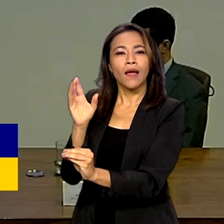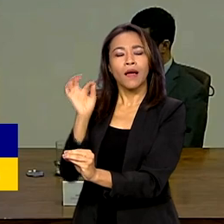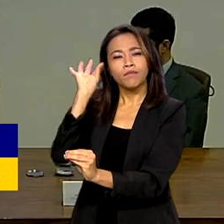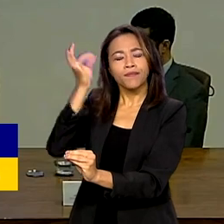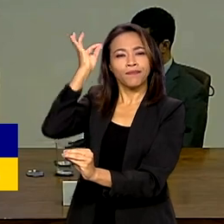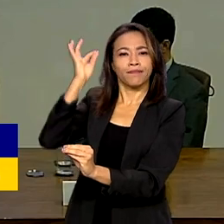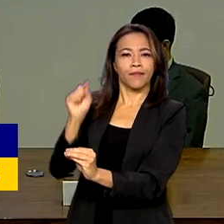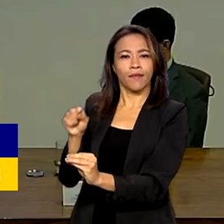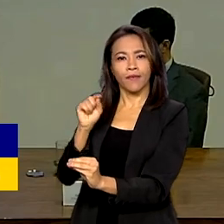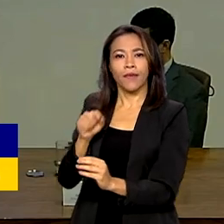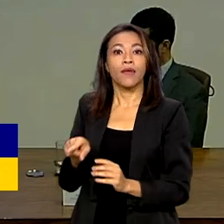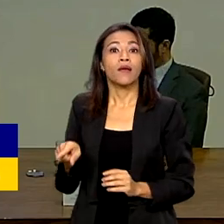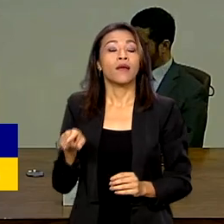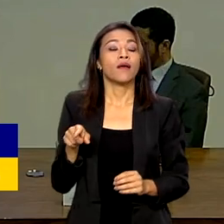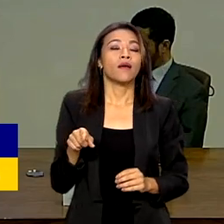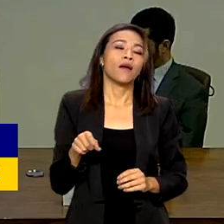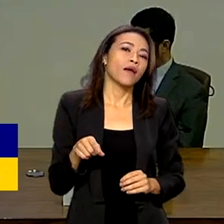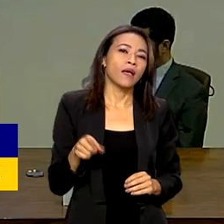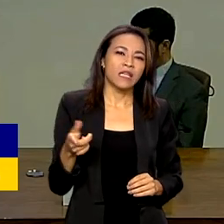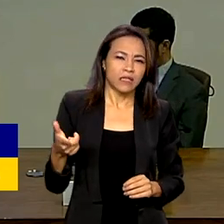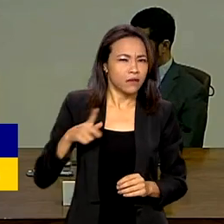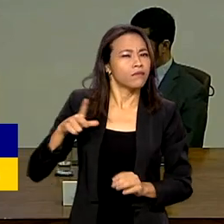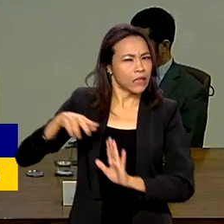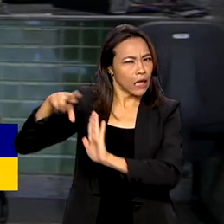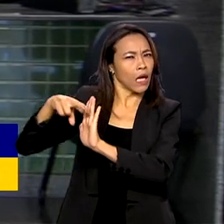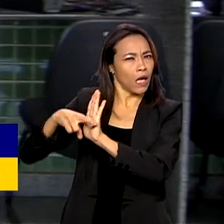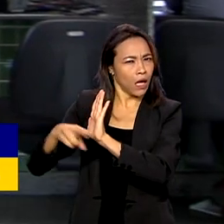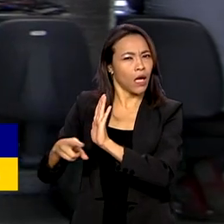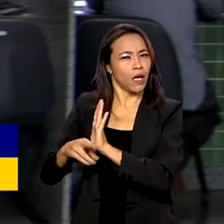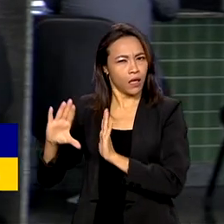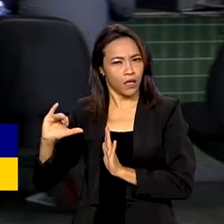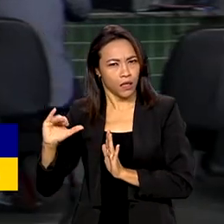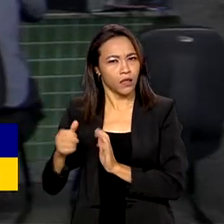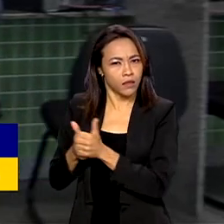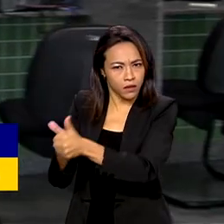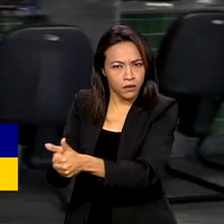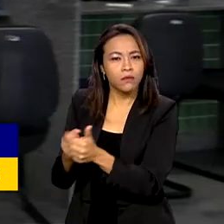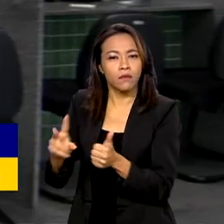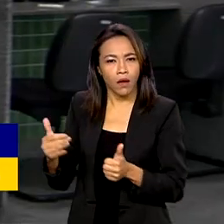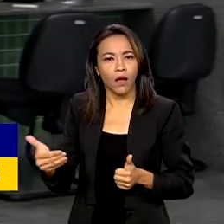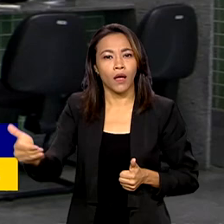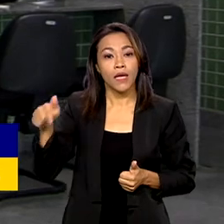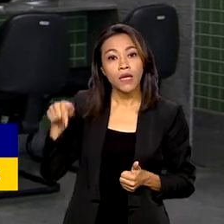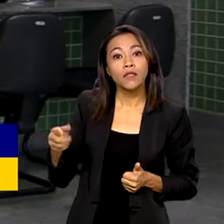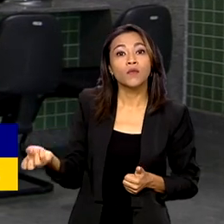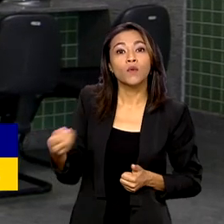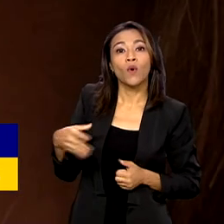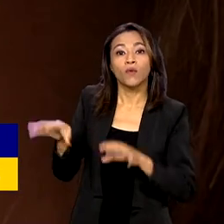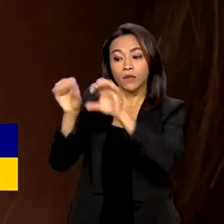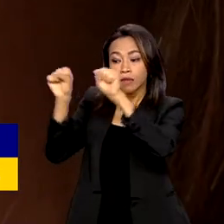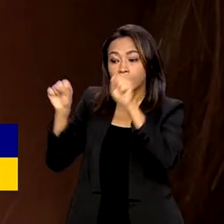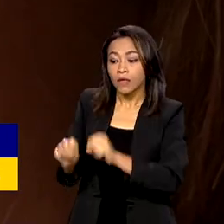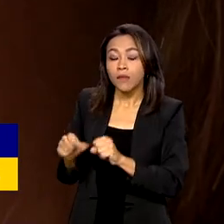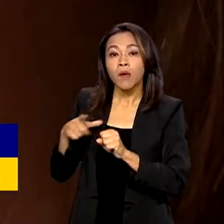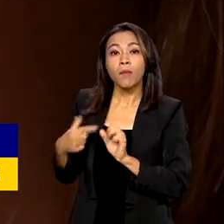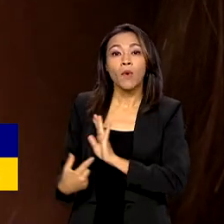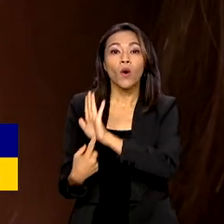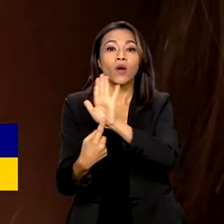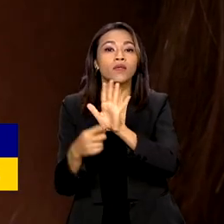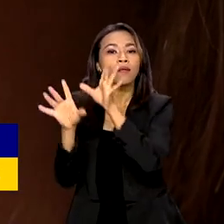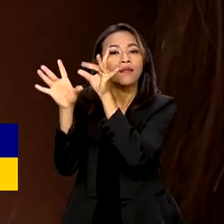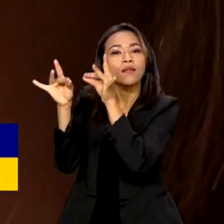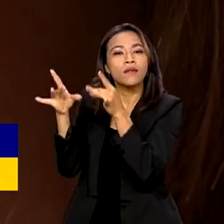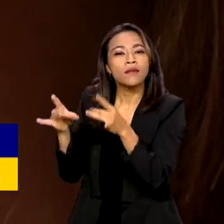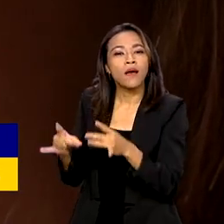rápida, com mais rigor científico. O novo sistema também prioriza detalhes sobre as vítimas